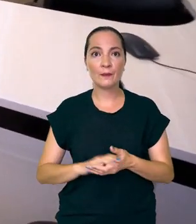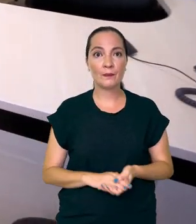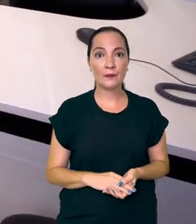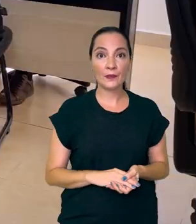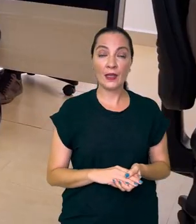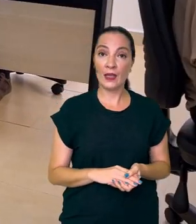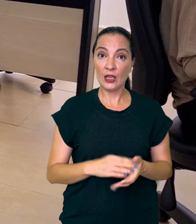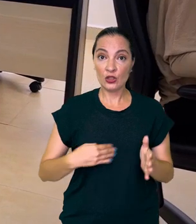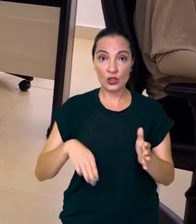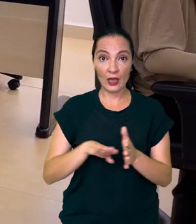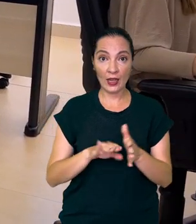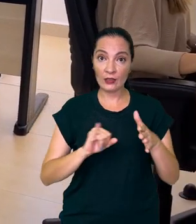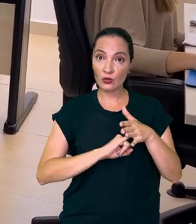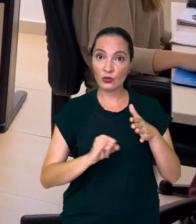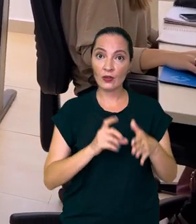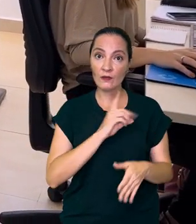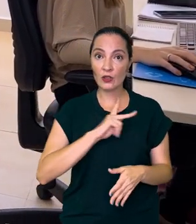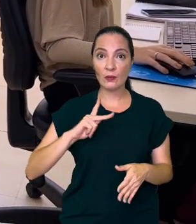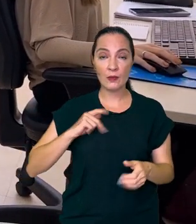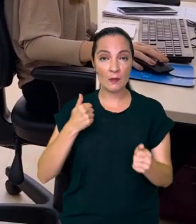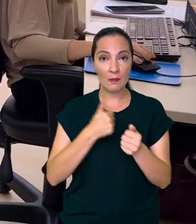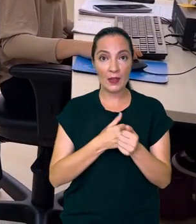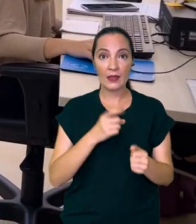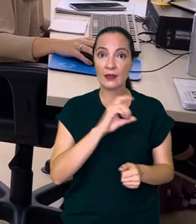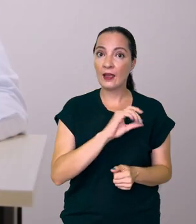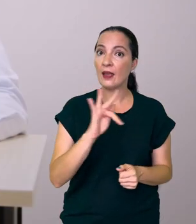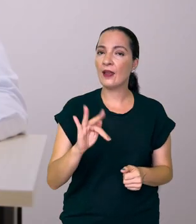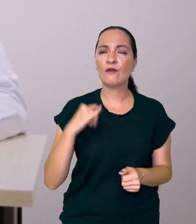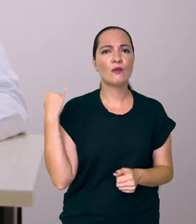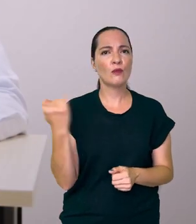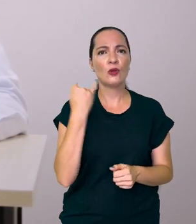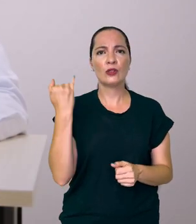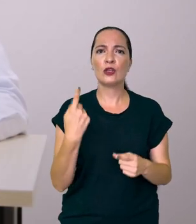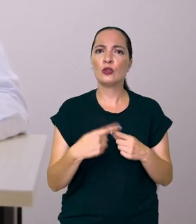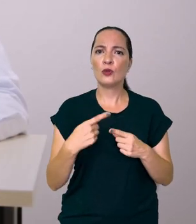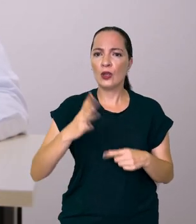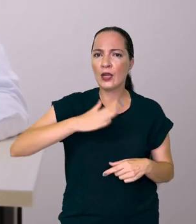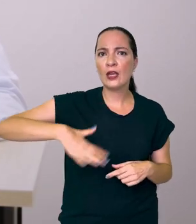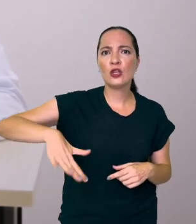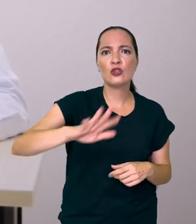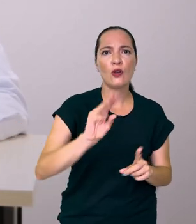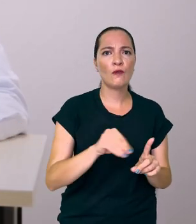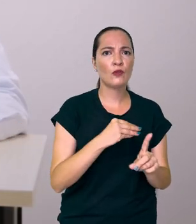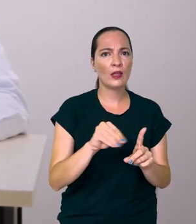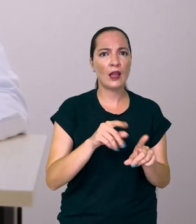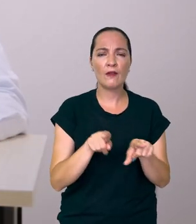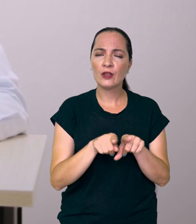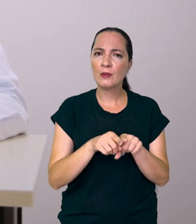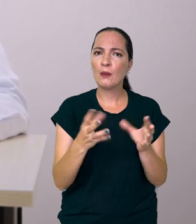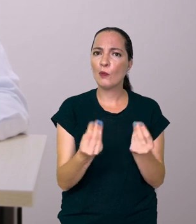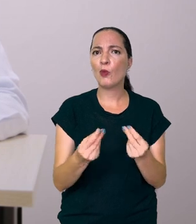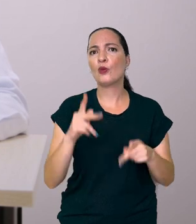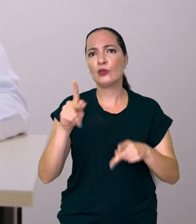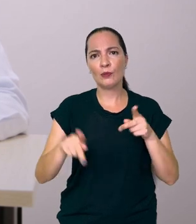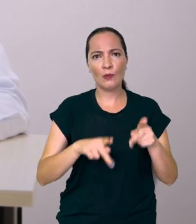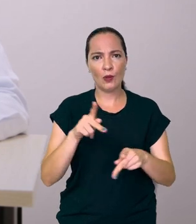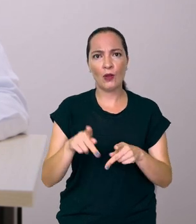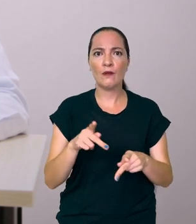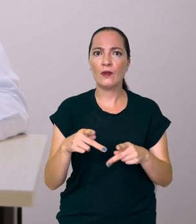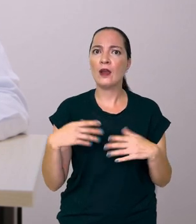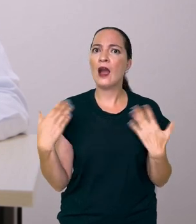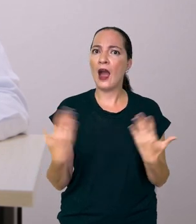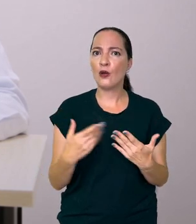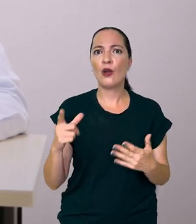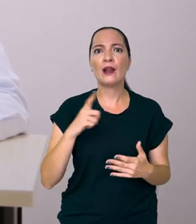A chegada da Defensoria Pública no entorno do Distrito Federal foi muito importante, pois trata de uma região muito populosa e muito vulnerável. E a partir de agora, a gente tem uma